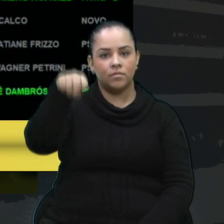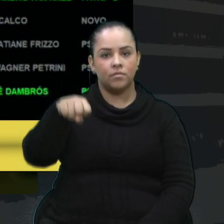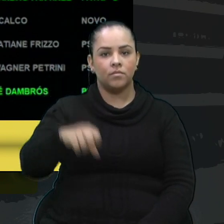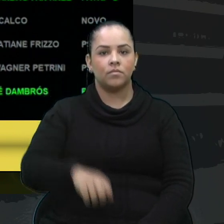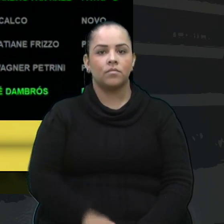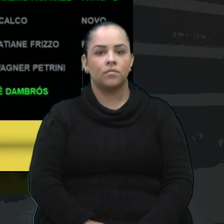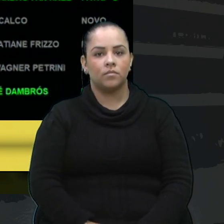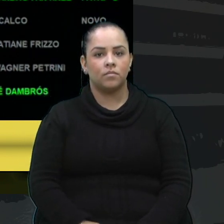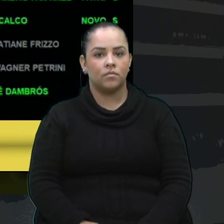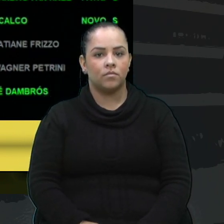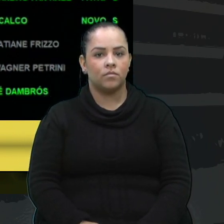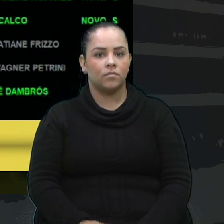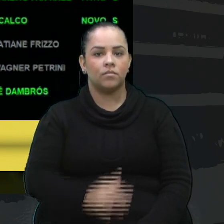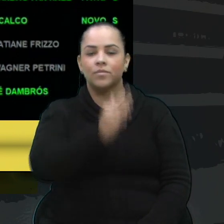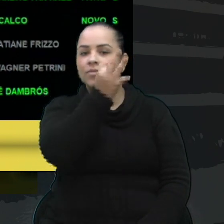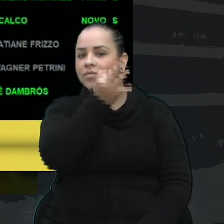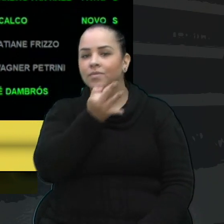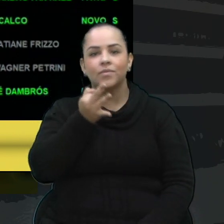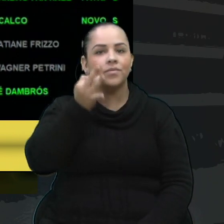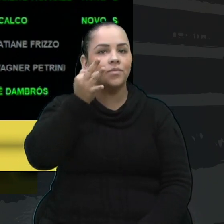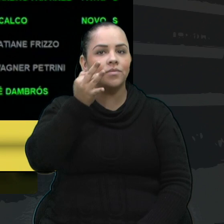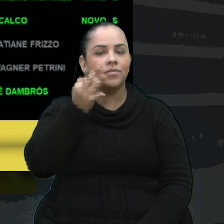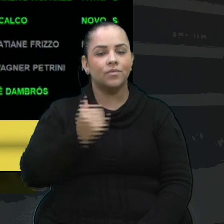sim, vereadora Tatiana Frizzo.